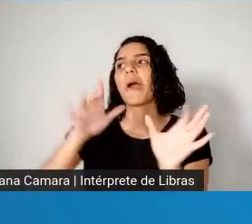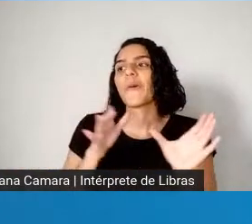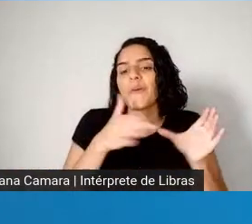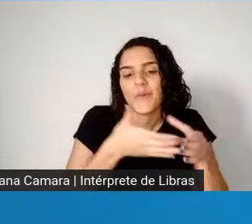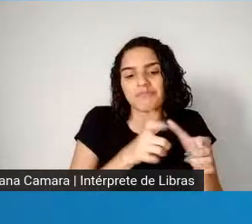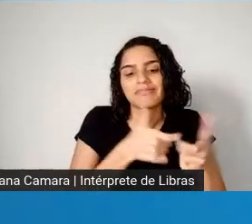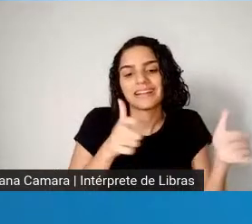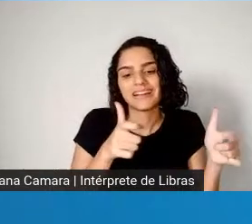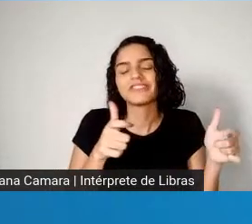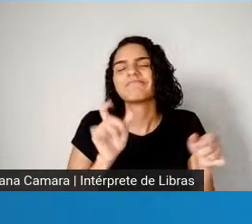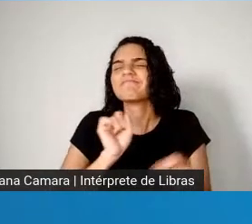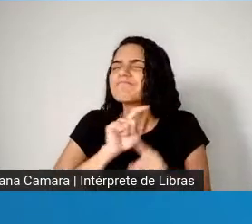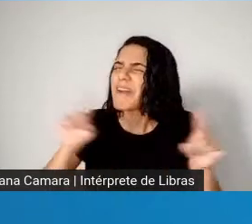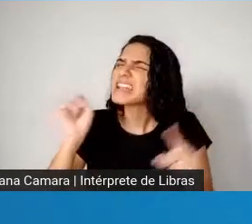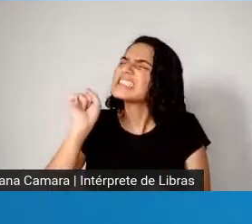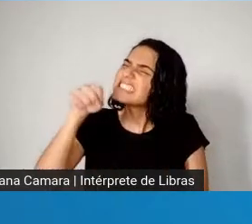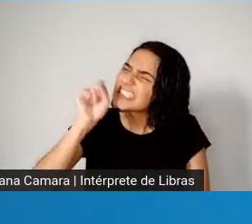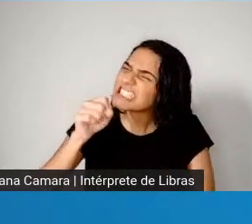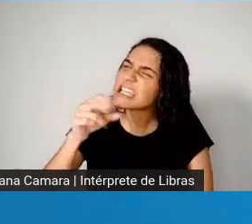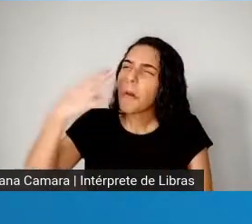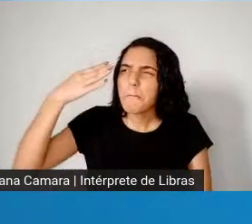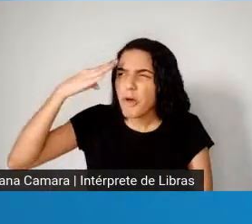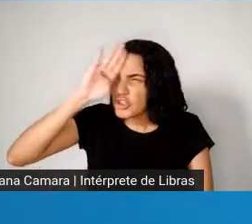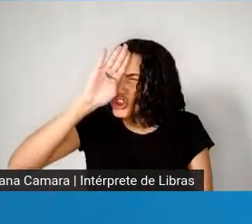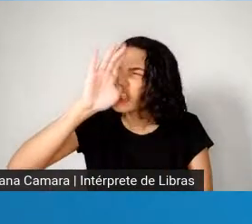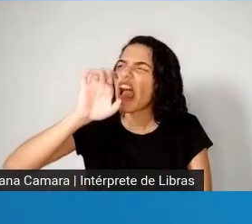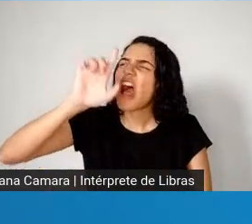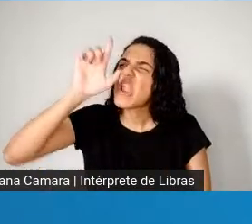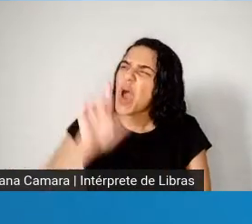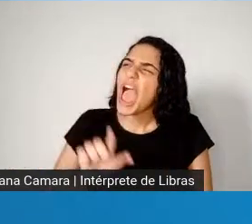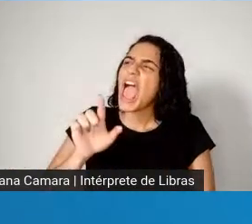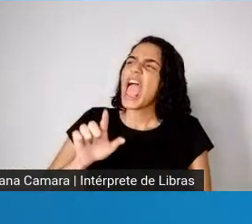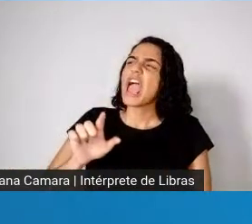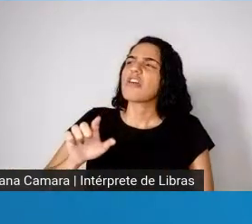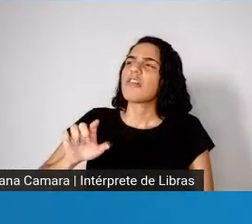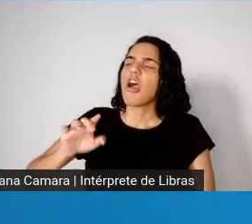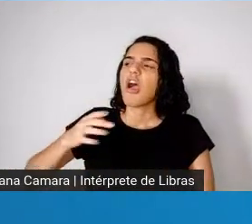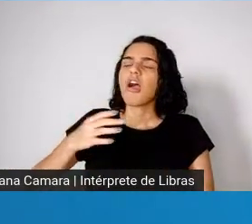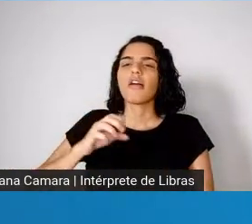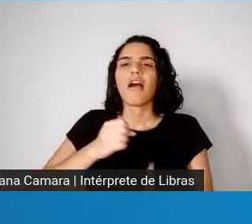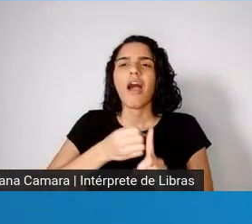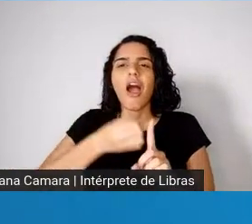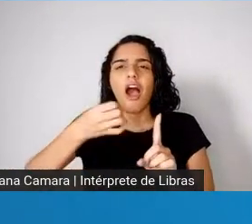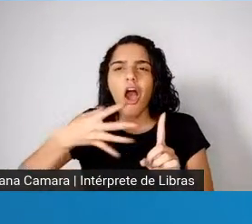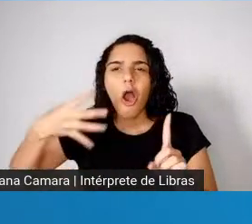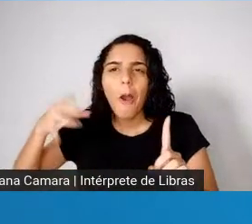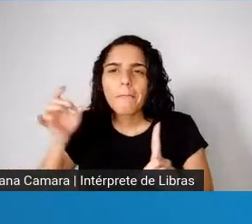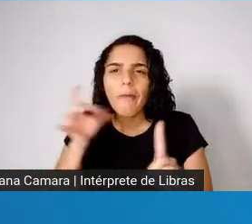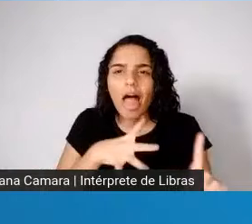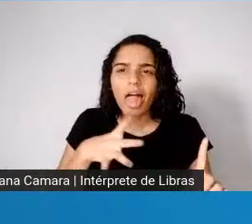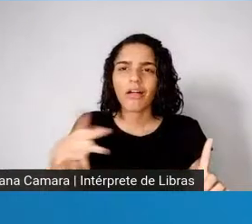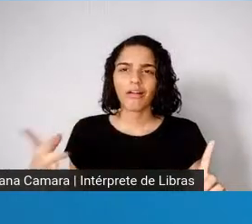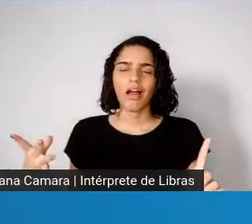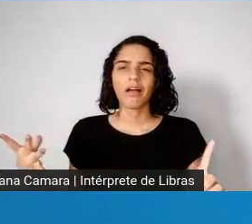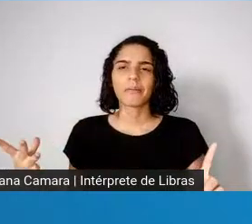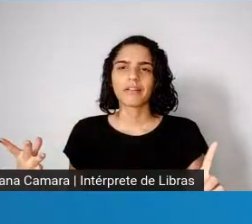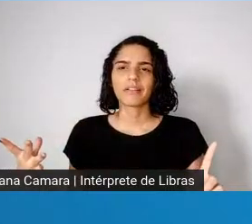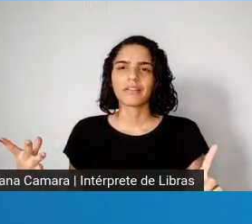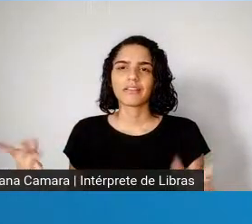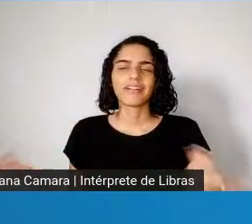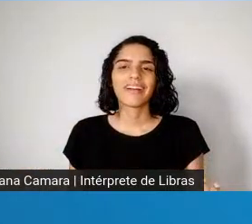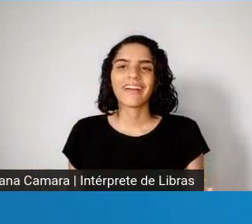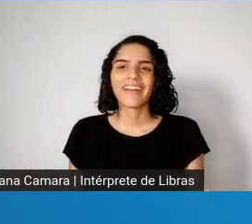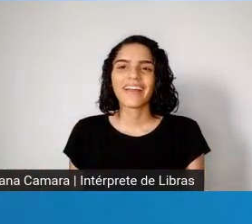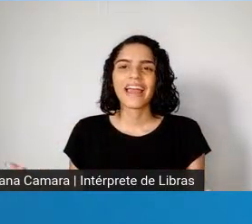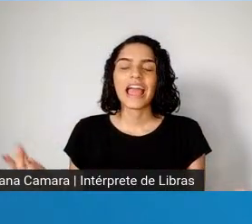misógino, homofóbico, sádico, sem empatia. A faculdade de medicina foi criada há